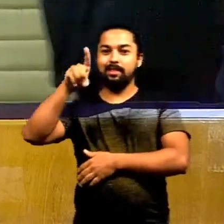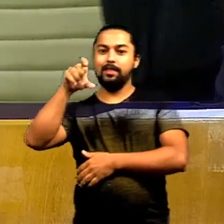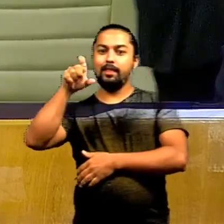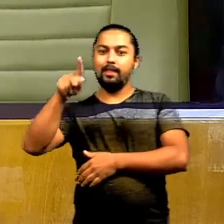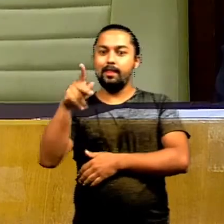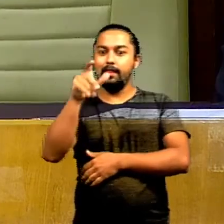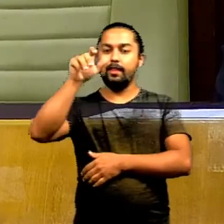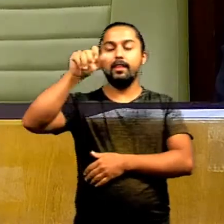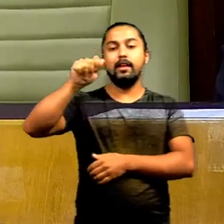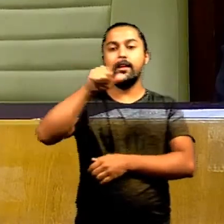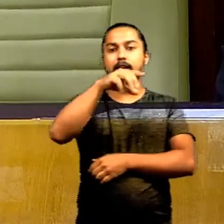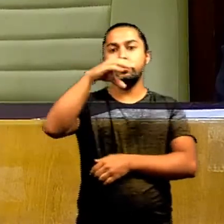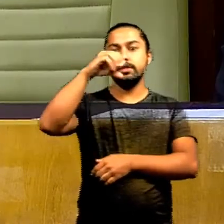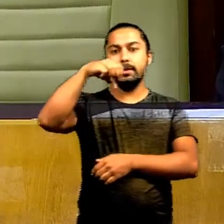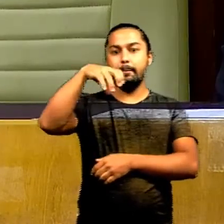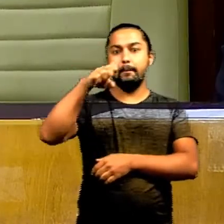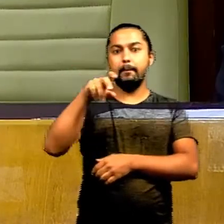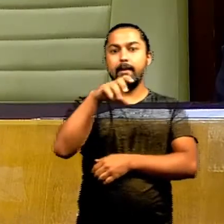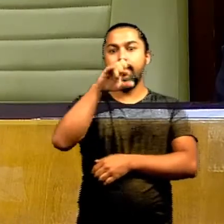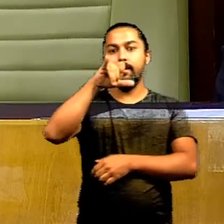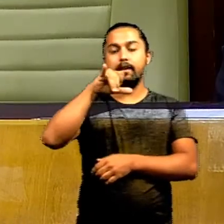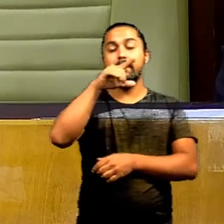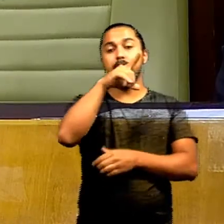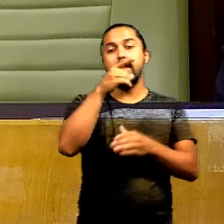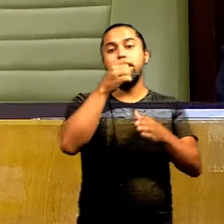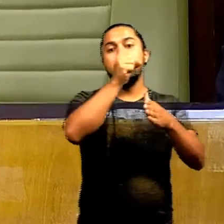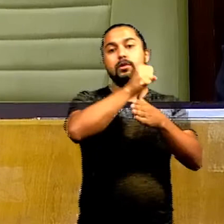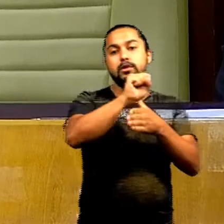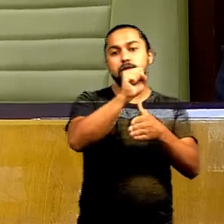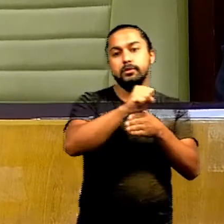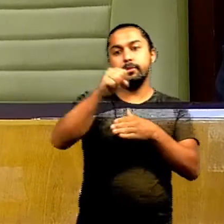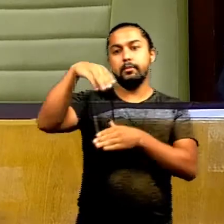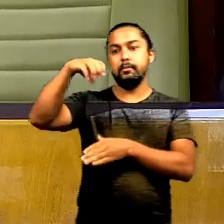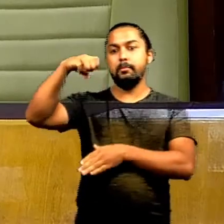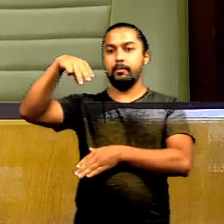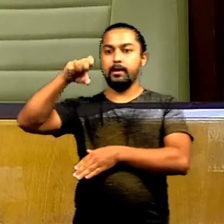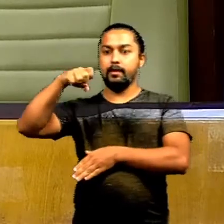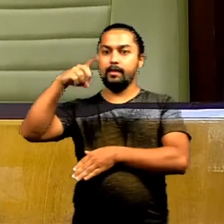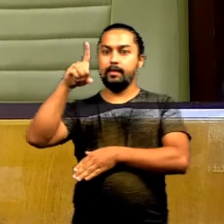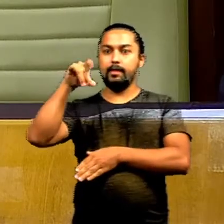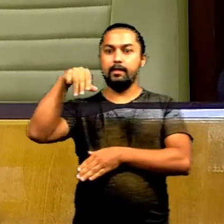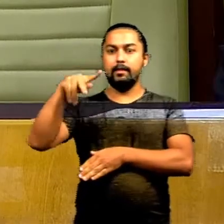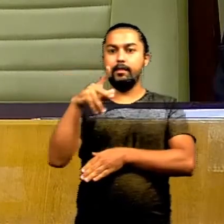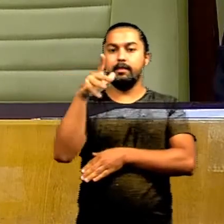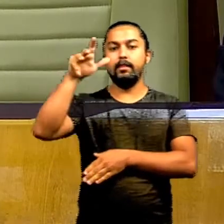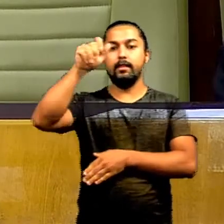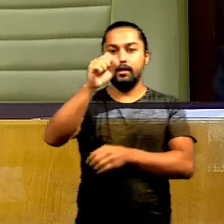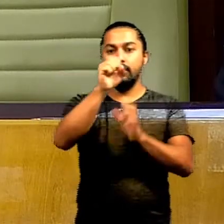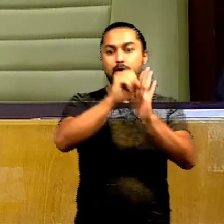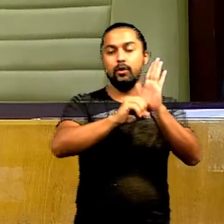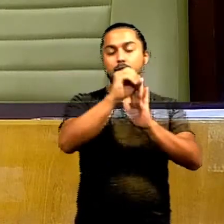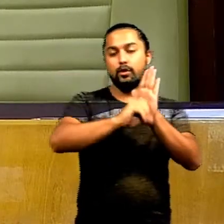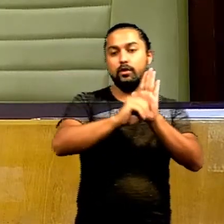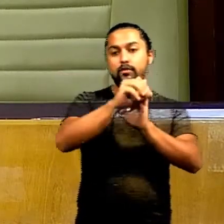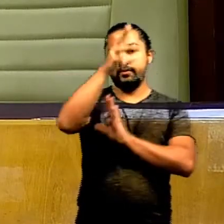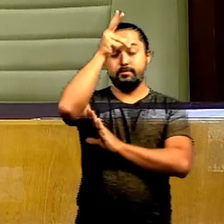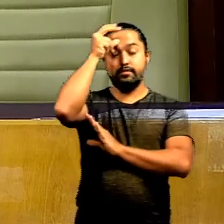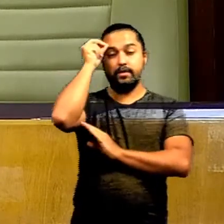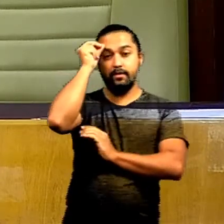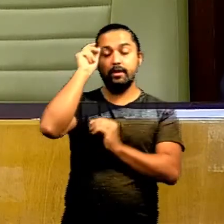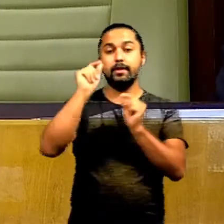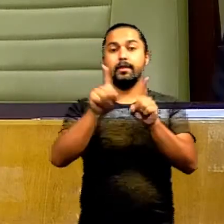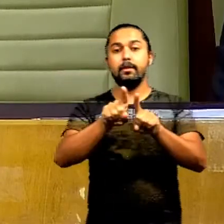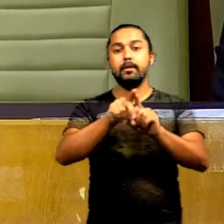Mendonça Tedes, o cimeio localizado no residencial Mendanha, nesta capital. O ofício 476-2020 do Gabinete do